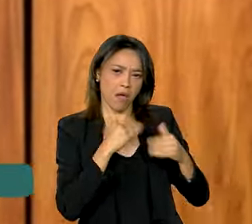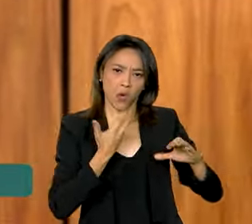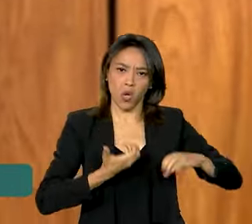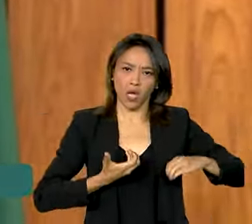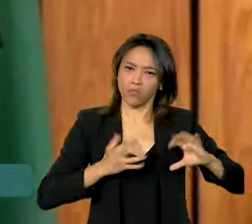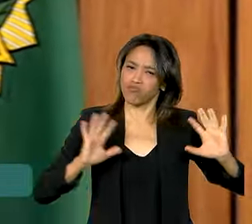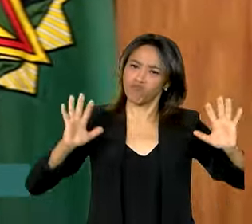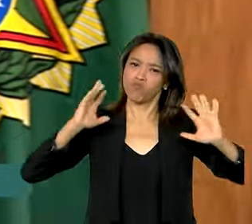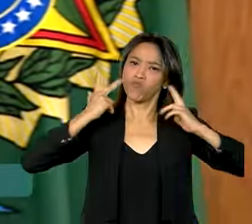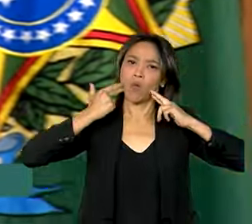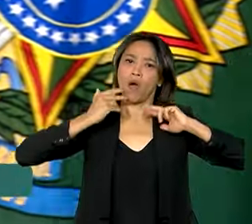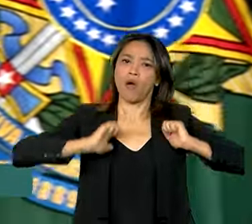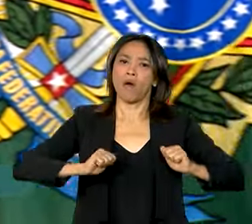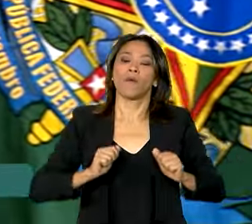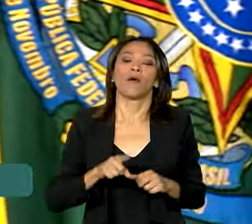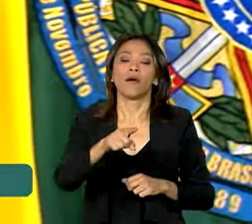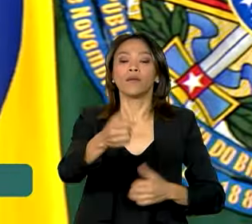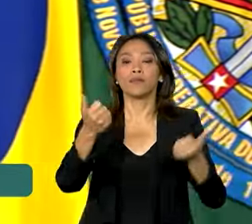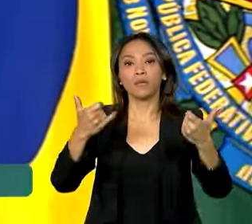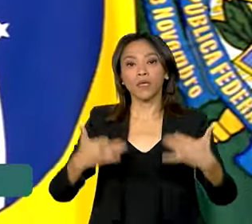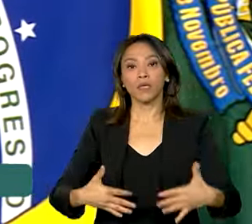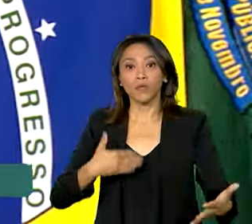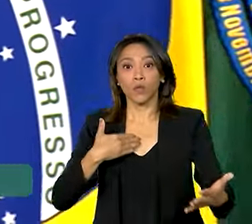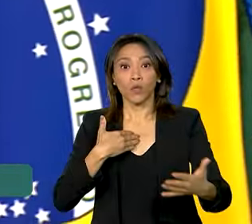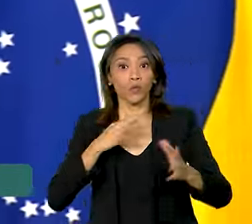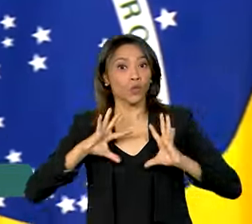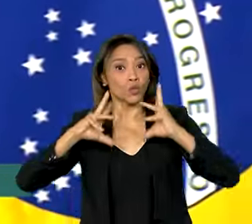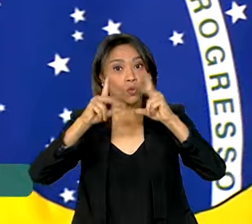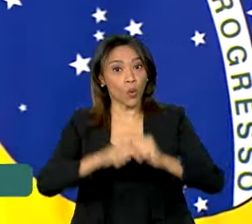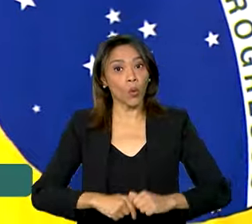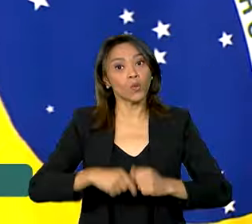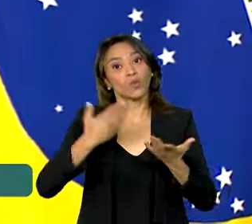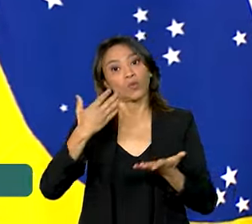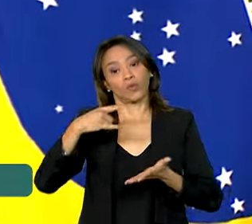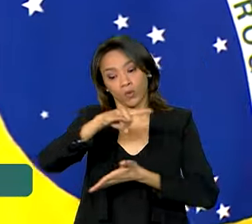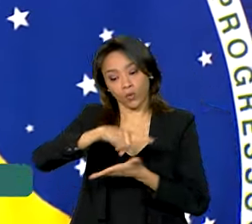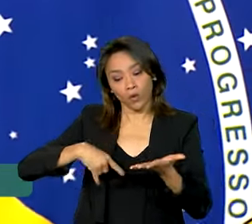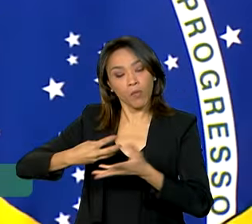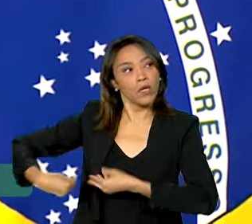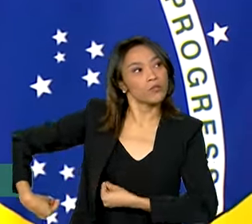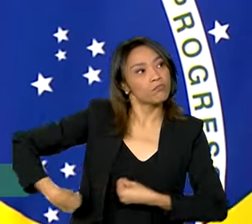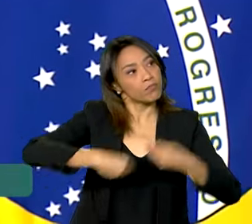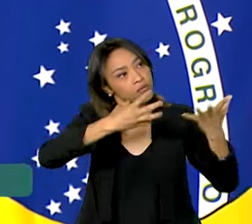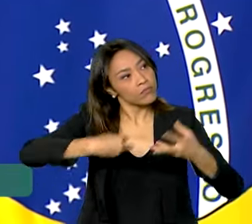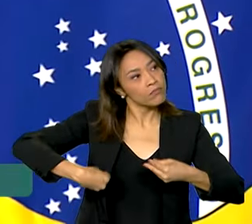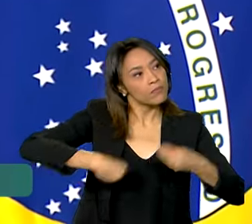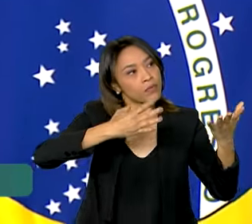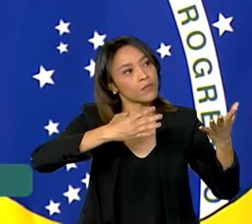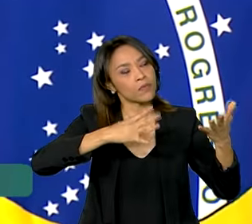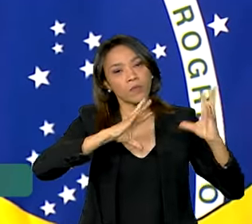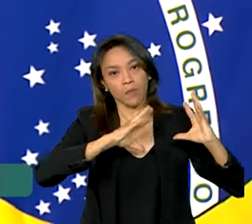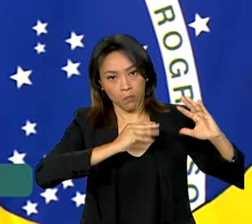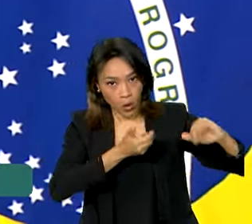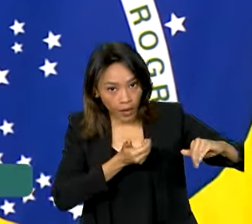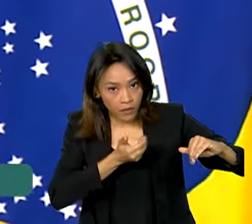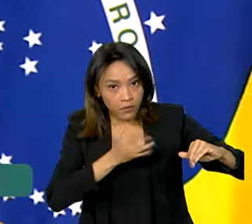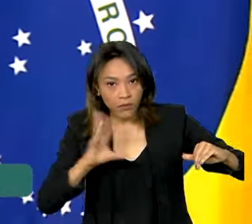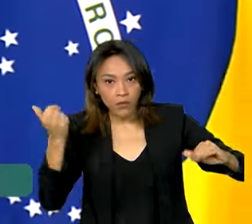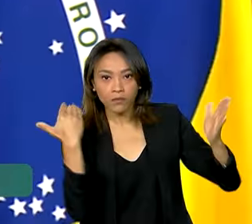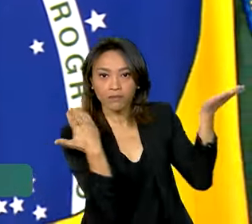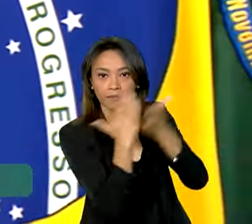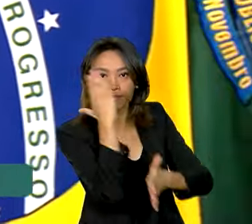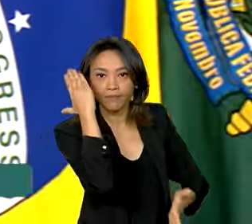todos os processos que o governo mandou para o Congresso Nacional, todos foram aprovados. Todos.